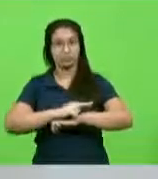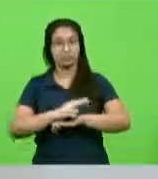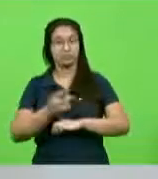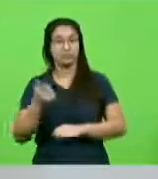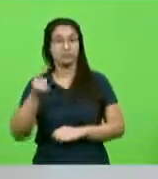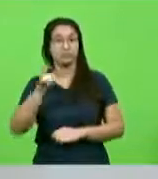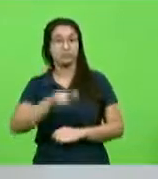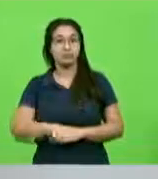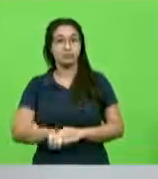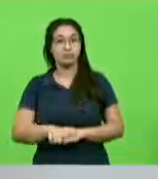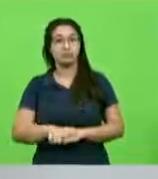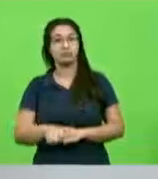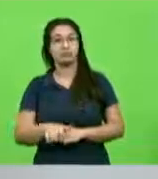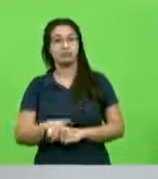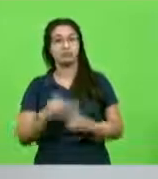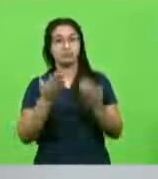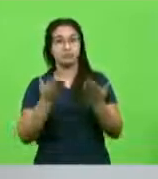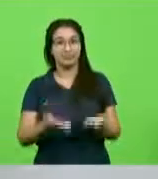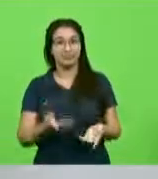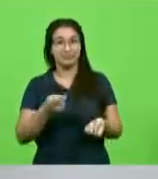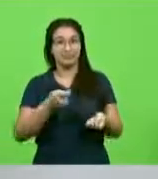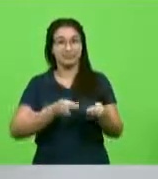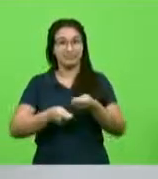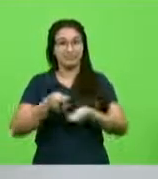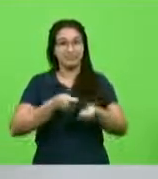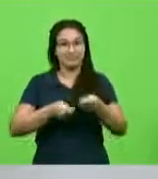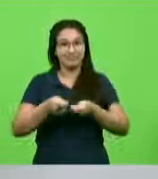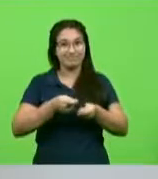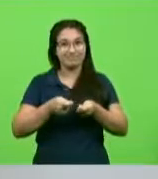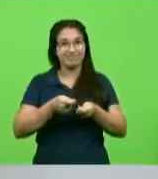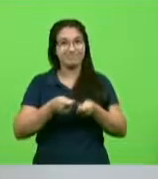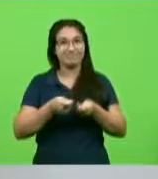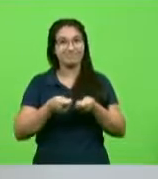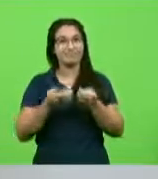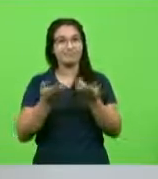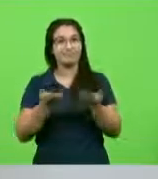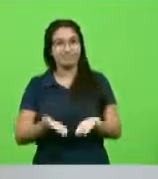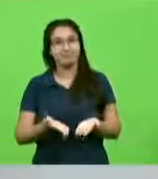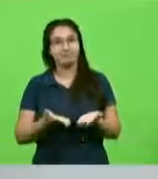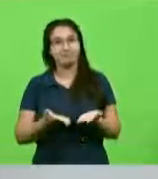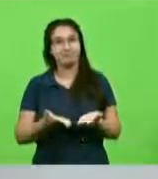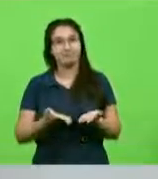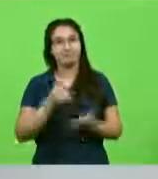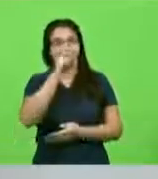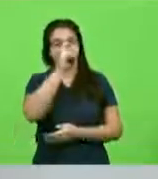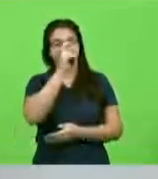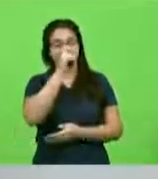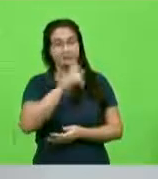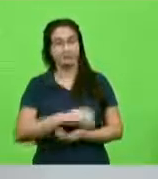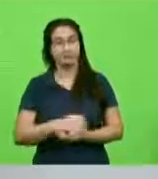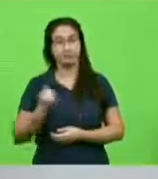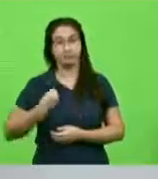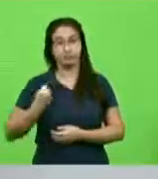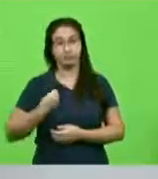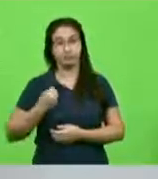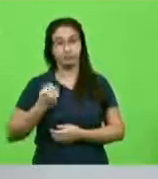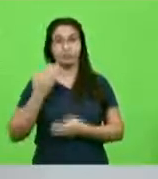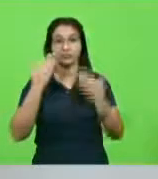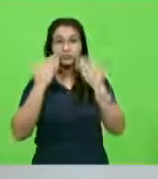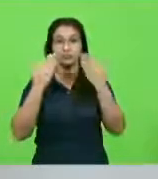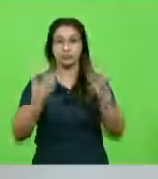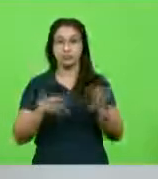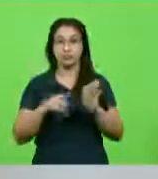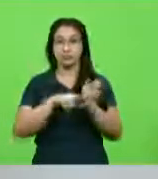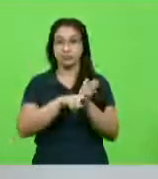quanto que ele economiza para a instituição hospitalar. E através de números, uma pesquisa feita